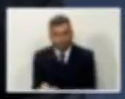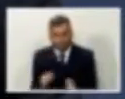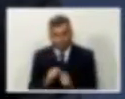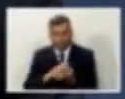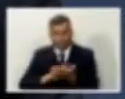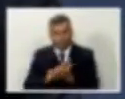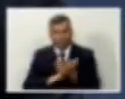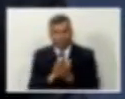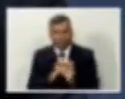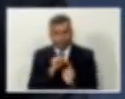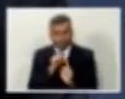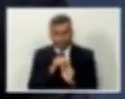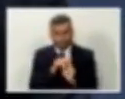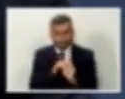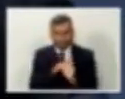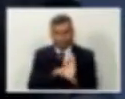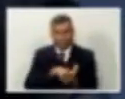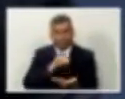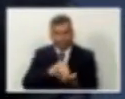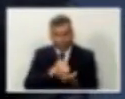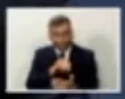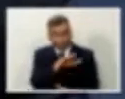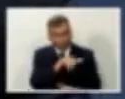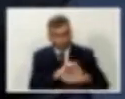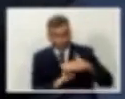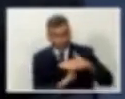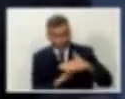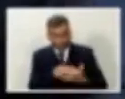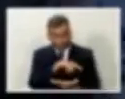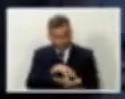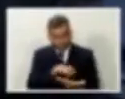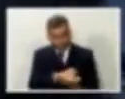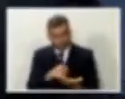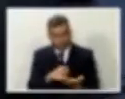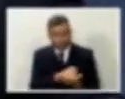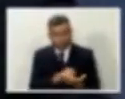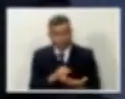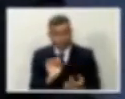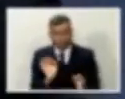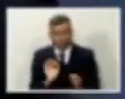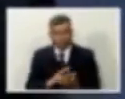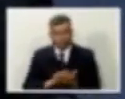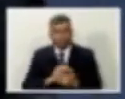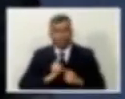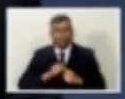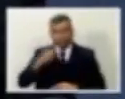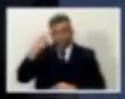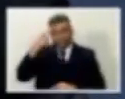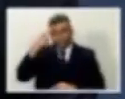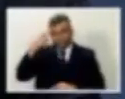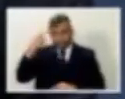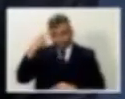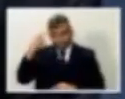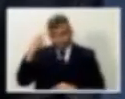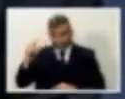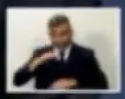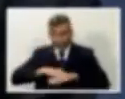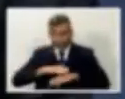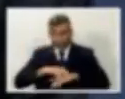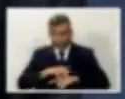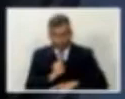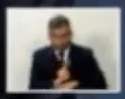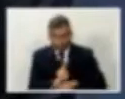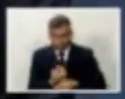seja, meses para fazer um contrato, porque o prefeito, porque o prefeito não cuida das coisas, não cuida. Então,